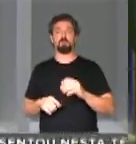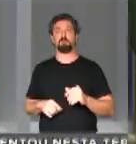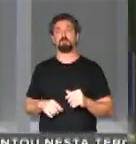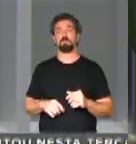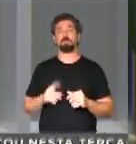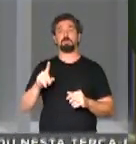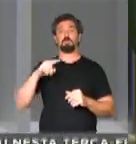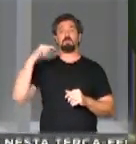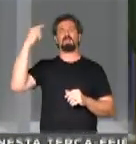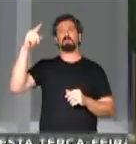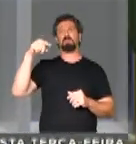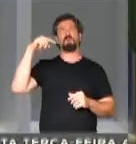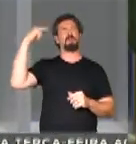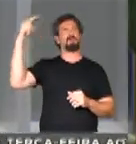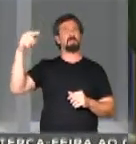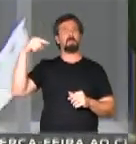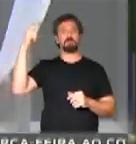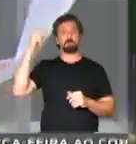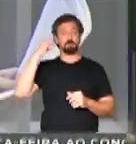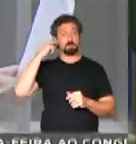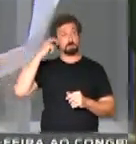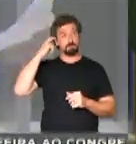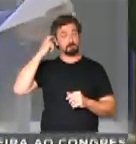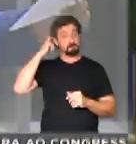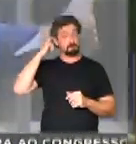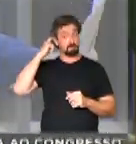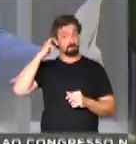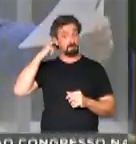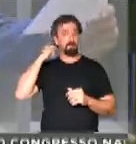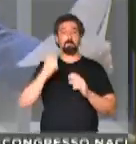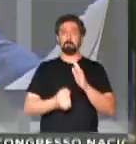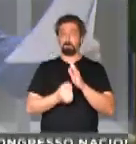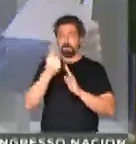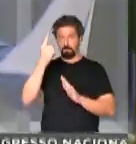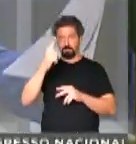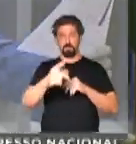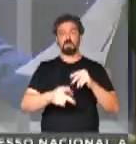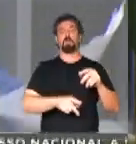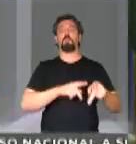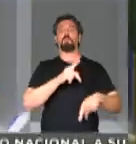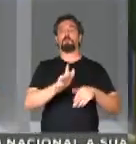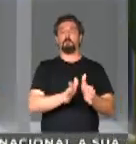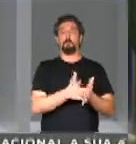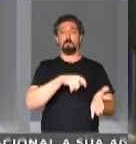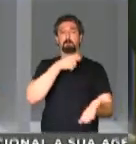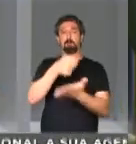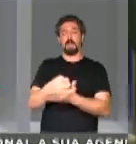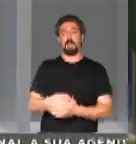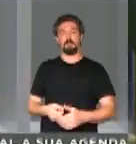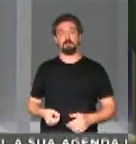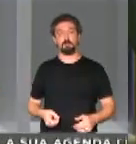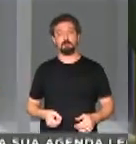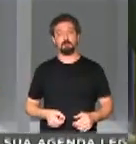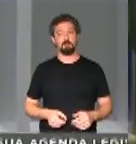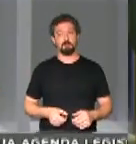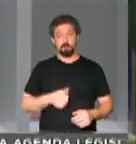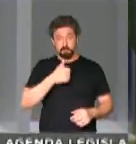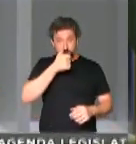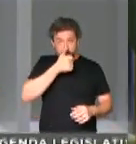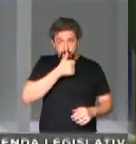é só depois. Primeiro, ele quer que os pobres paguem as contas. O